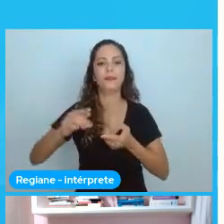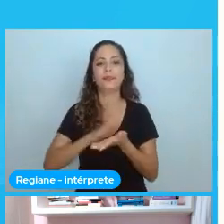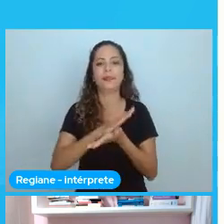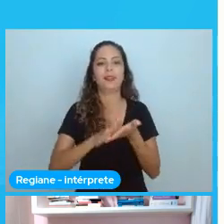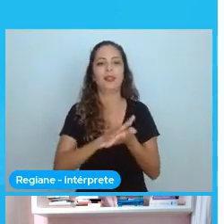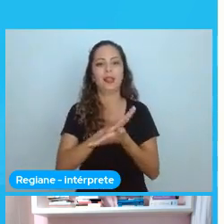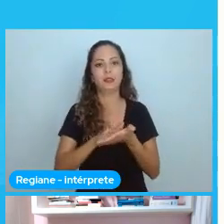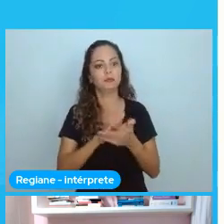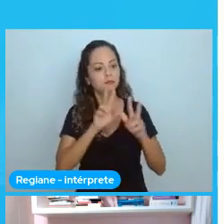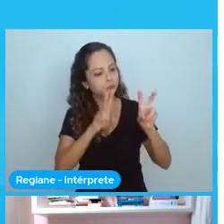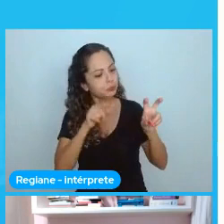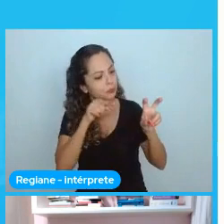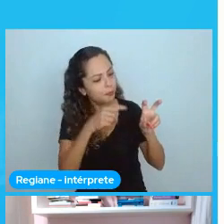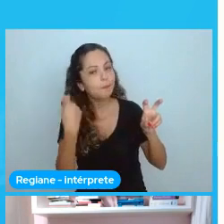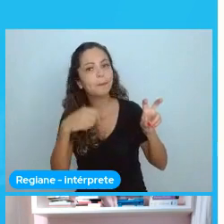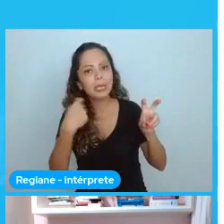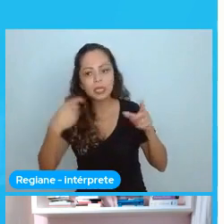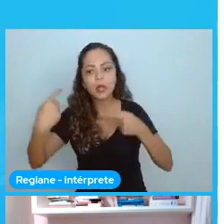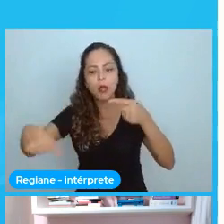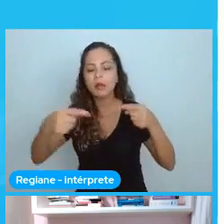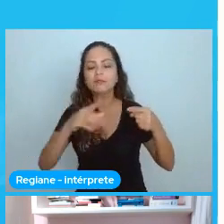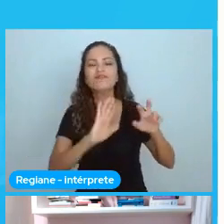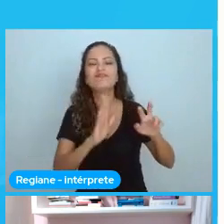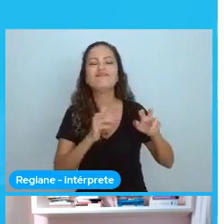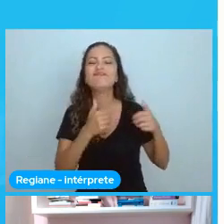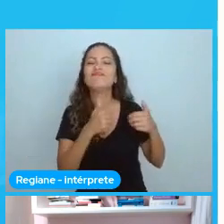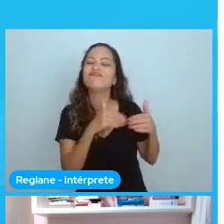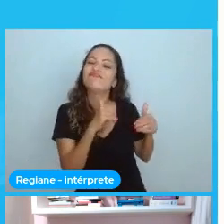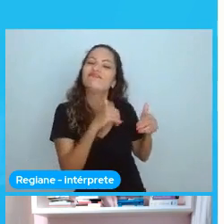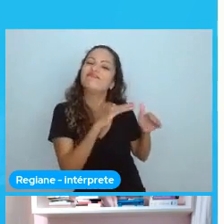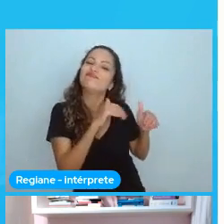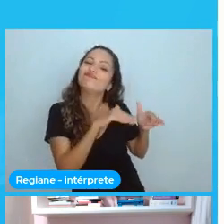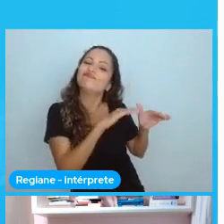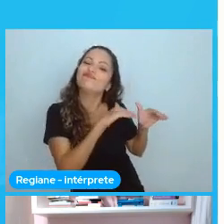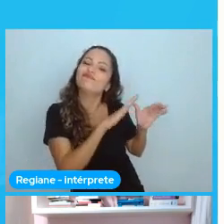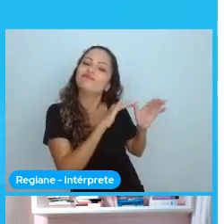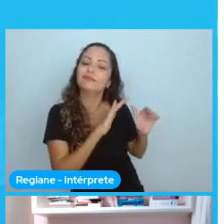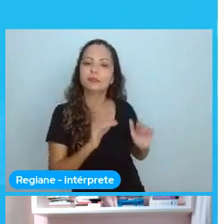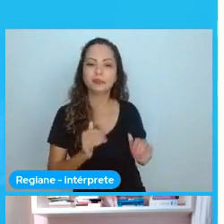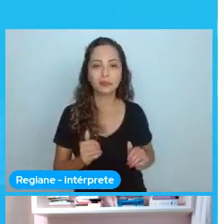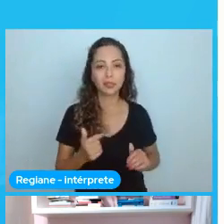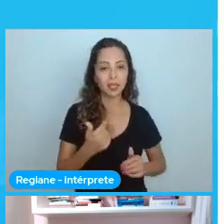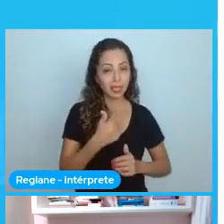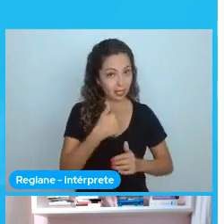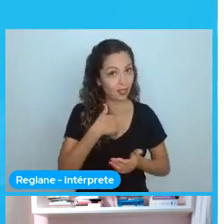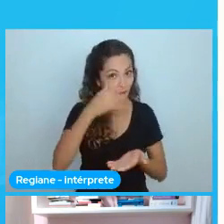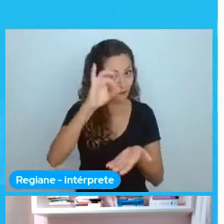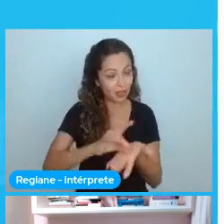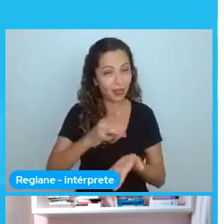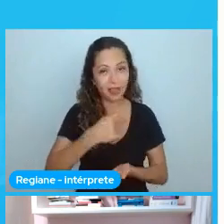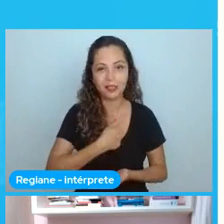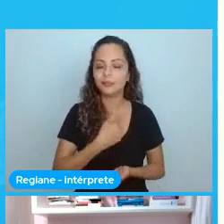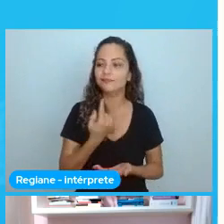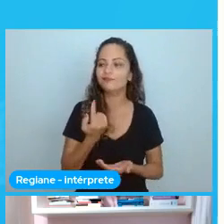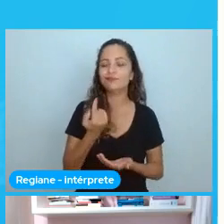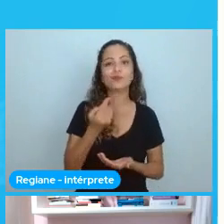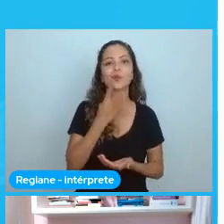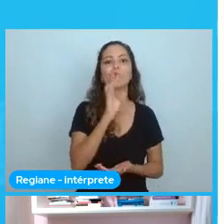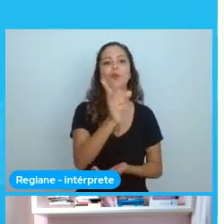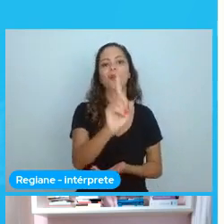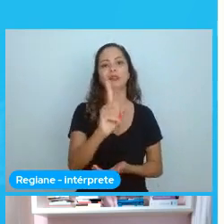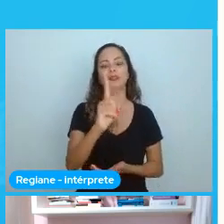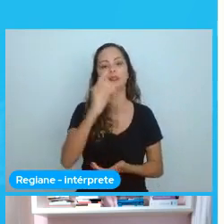trazer esse assunto. E eu, pessoalmente, tinha muito pouco conhecimento sobre isso. E eu acho que eu fiquei muito...